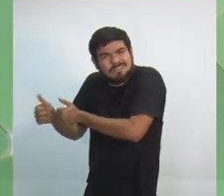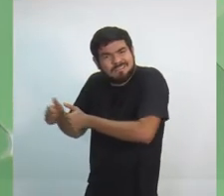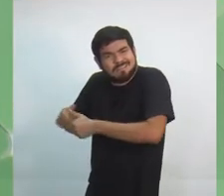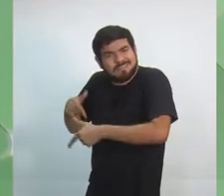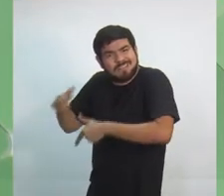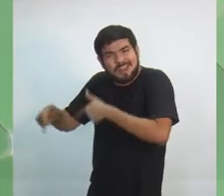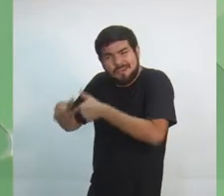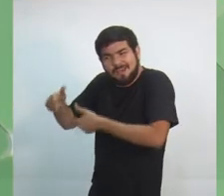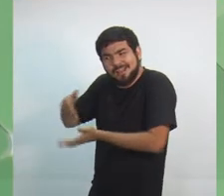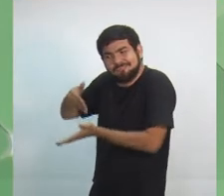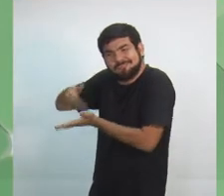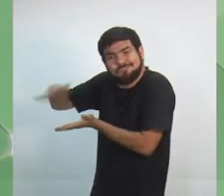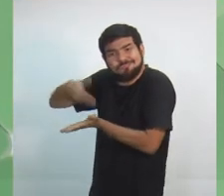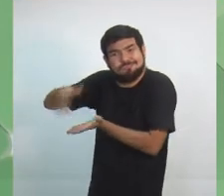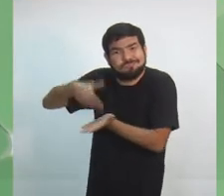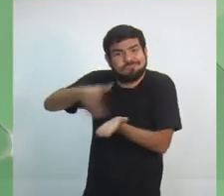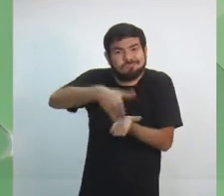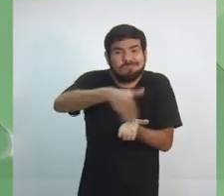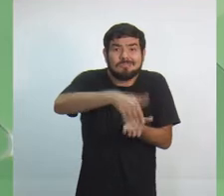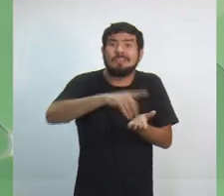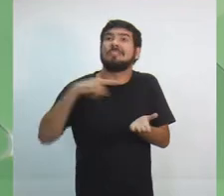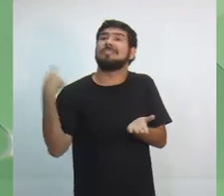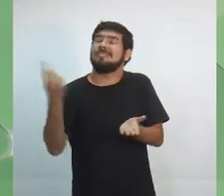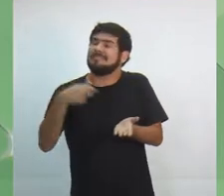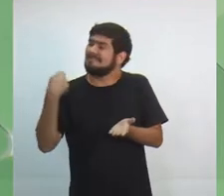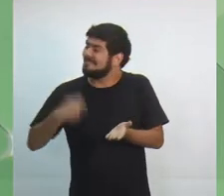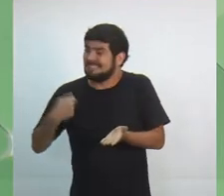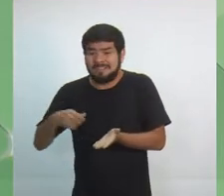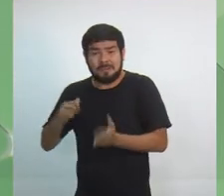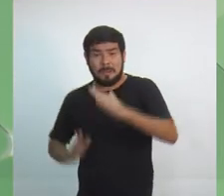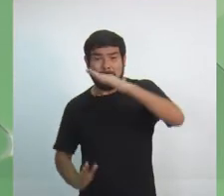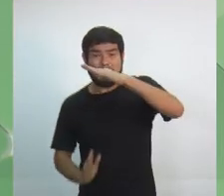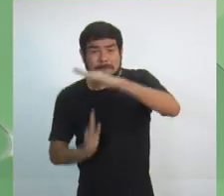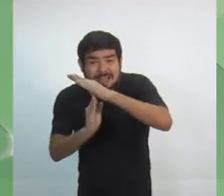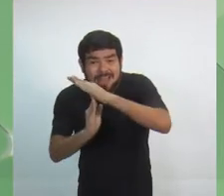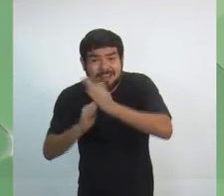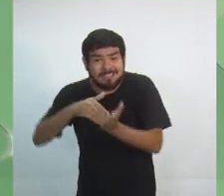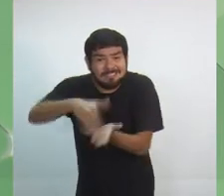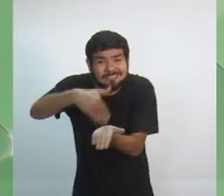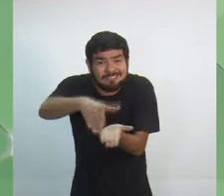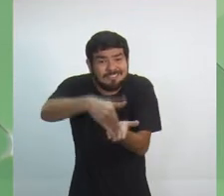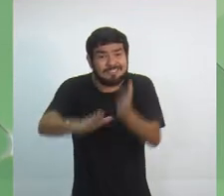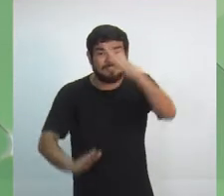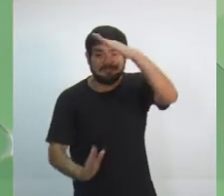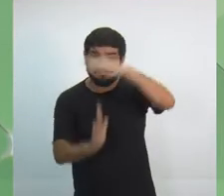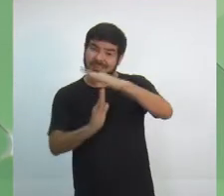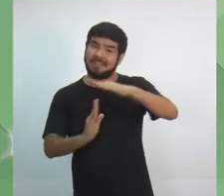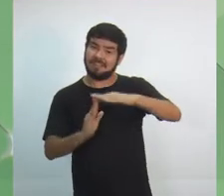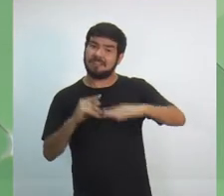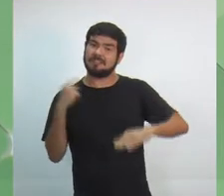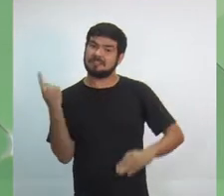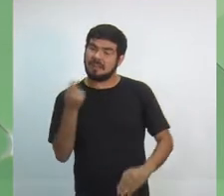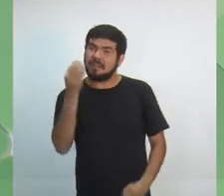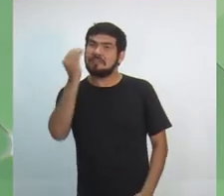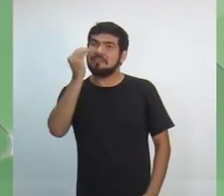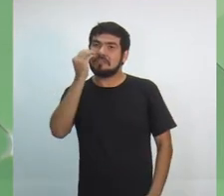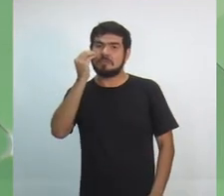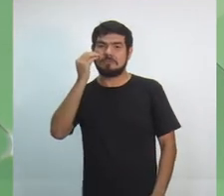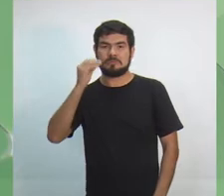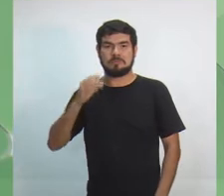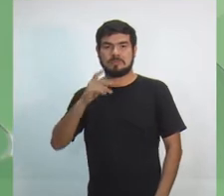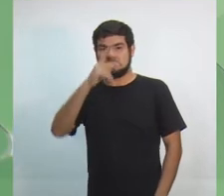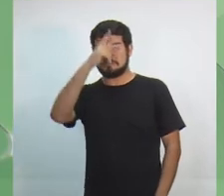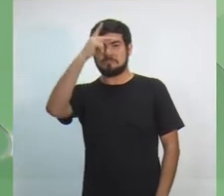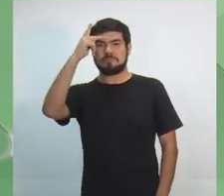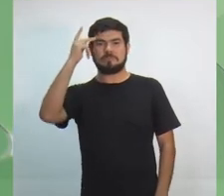anteriormente, nós temos que, pelo menos, parar essa sangria do desemprego. Nós temos visto que os cargos maiores dentro das empresas,